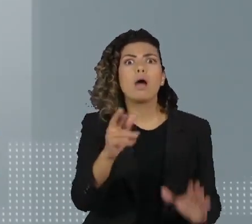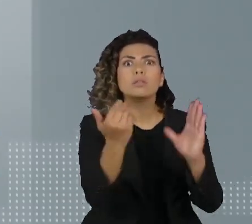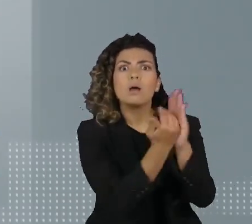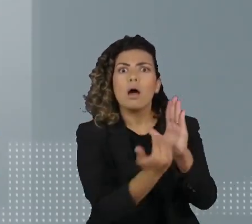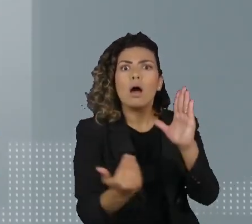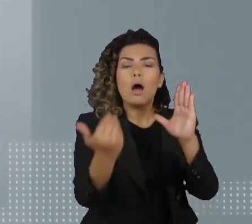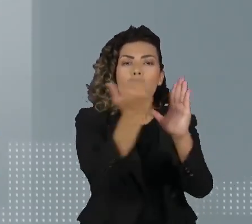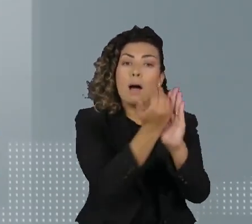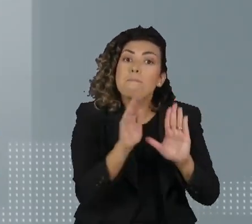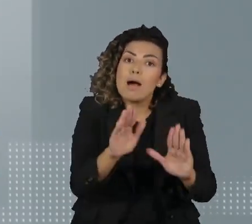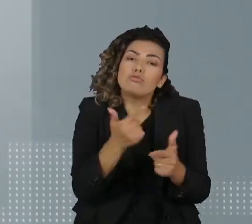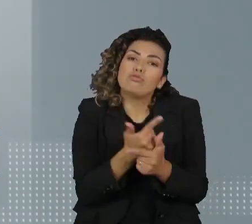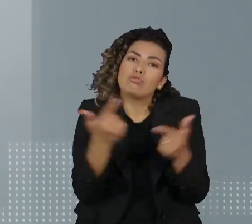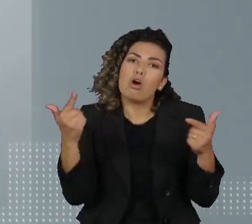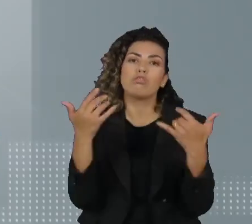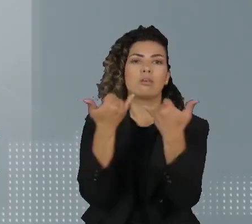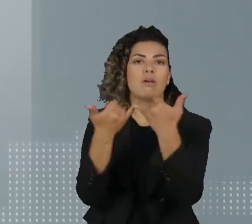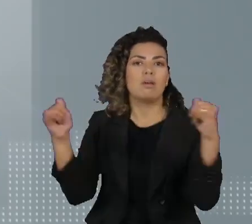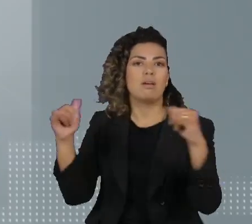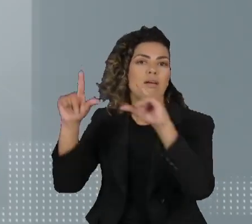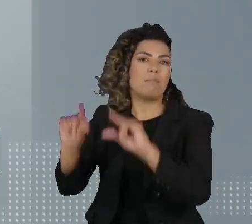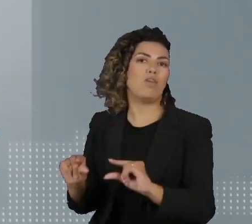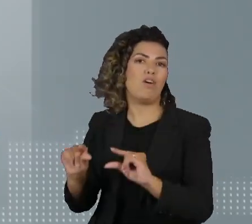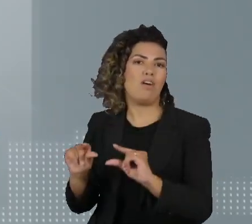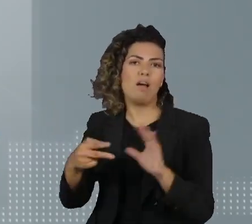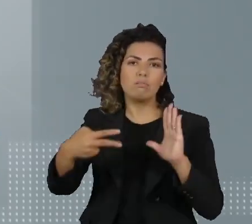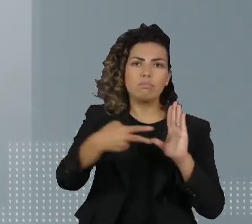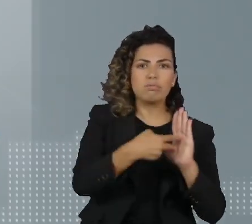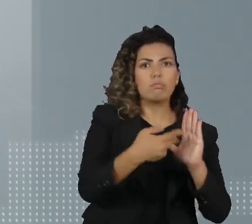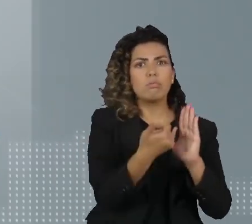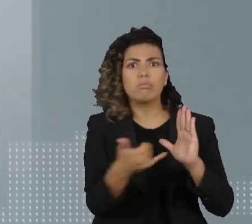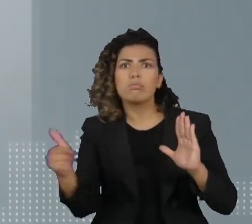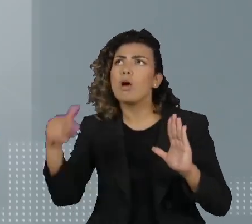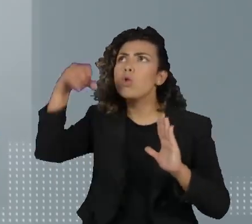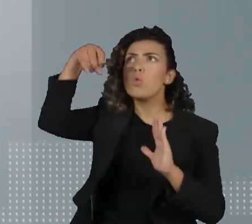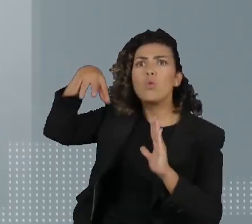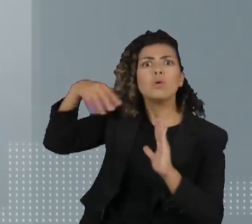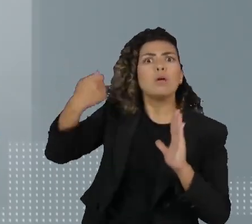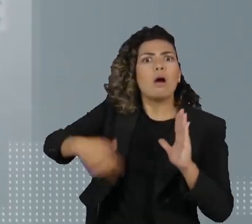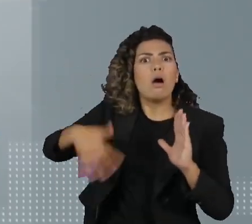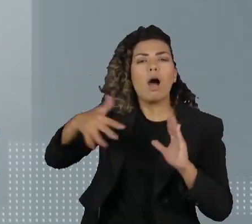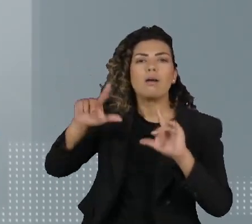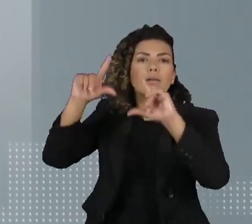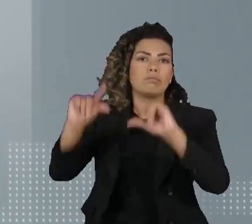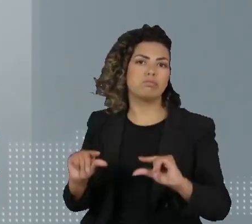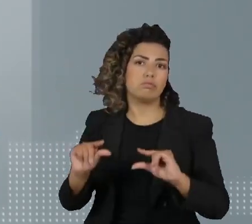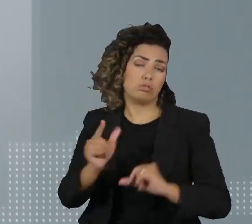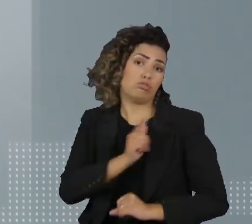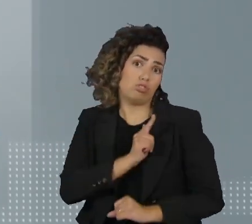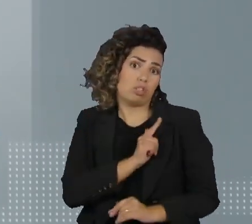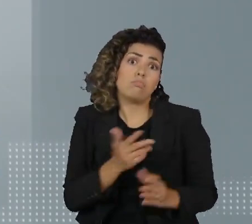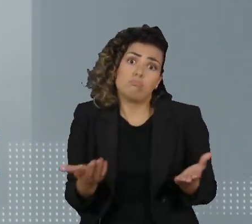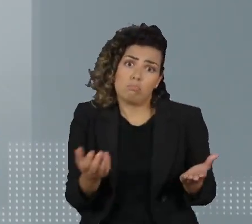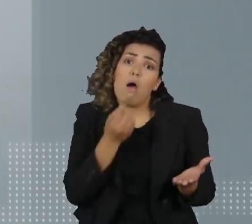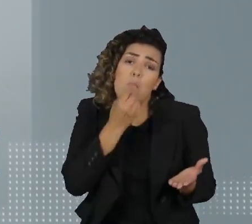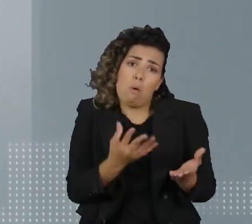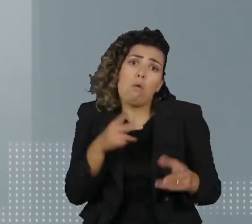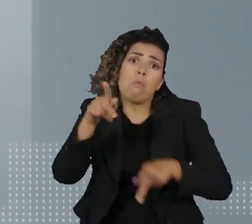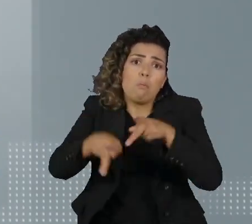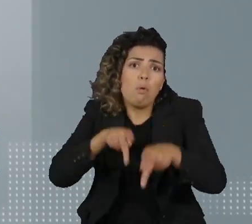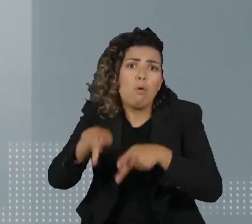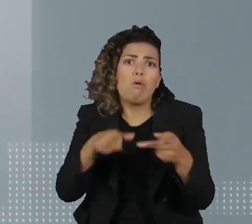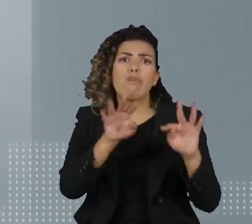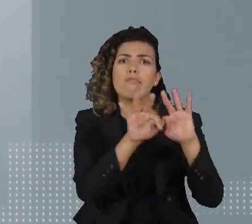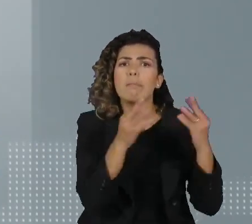conta de energia elétrica compensa o aumento no preço dos produtos em menos de um ano, o que beneficiaria principalmente as